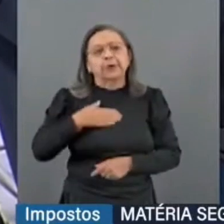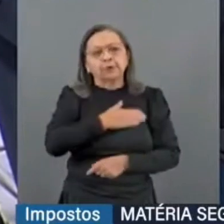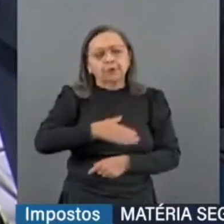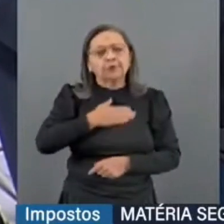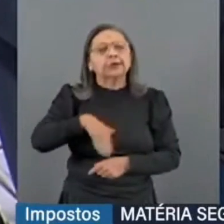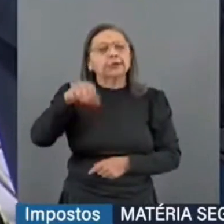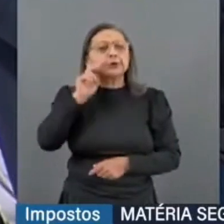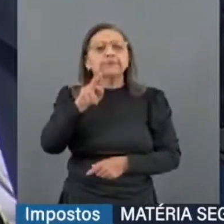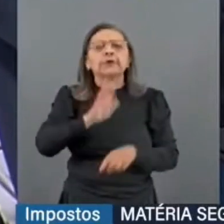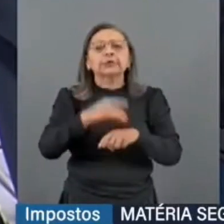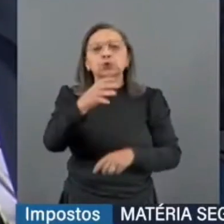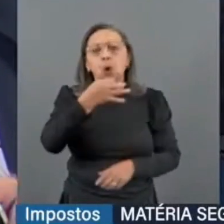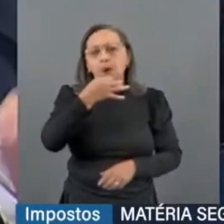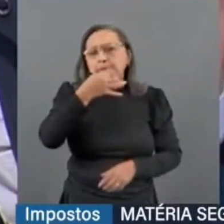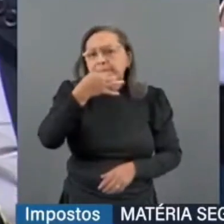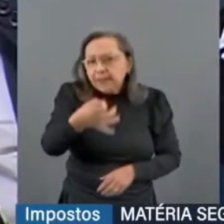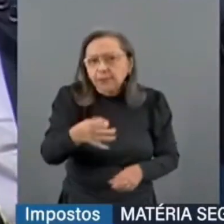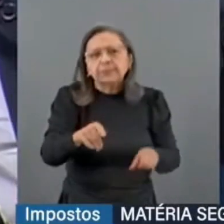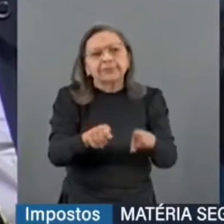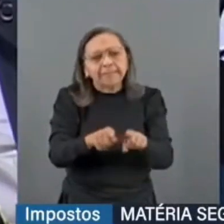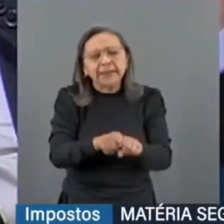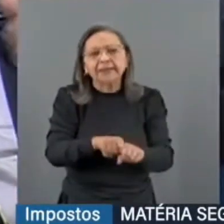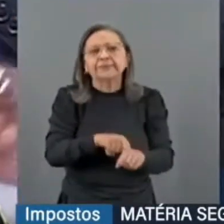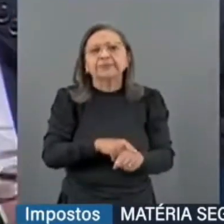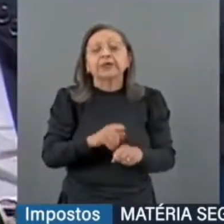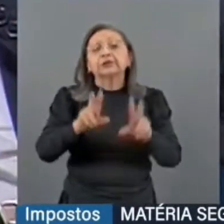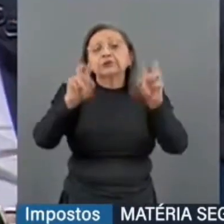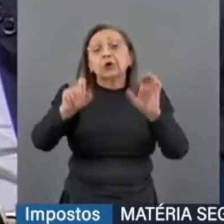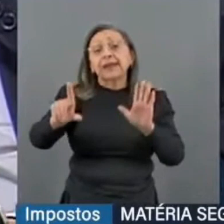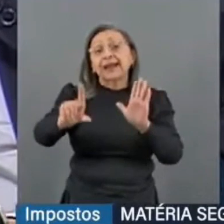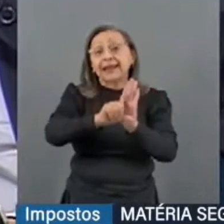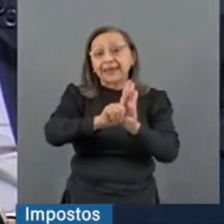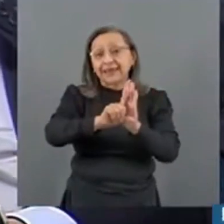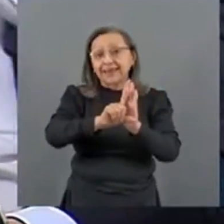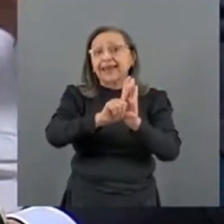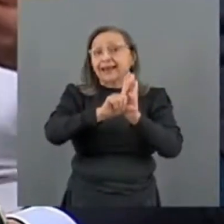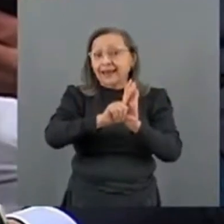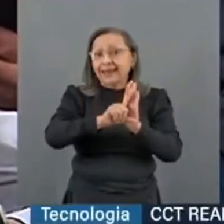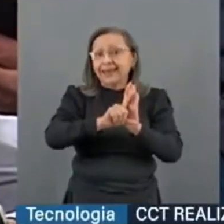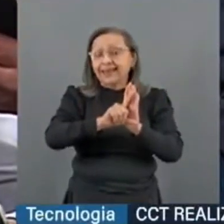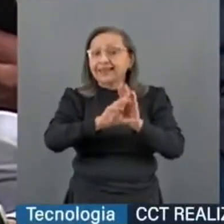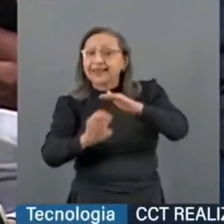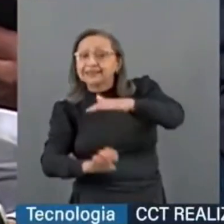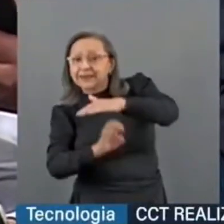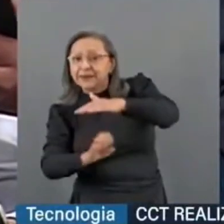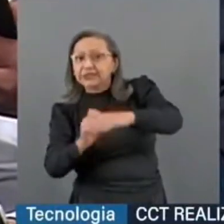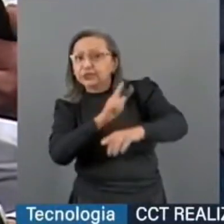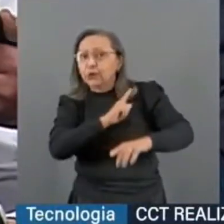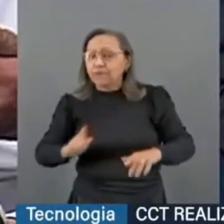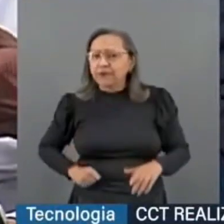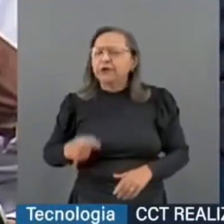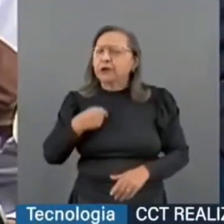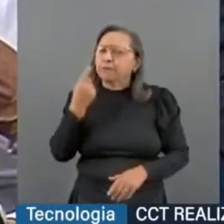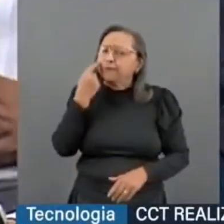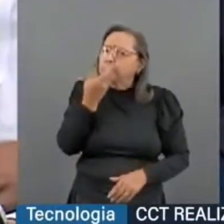de ouvir a sua opinião sobre a Lei das Estatais. Eu vejo a Lei das Estatais como um instrumento,